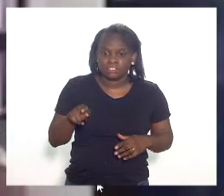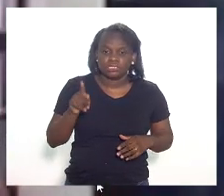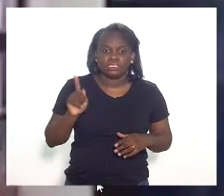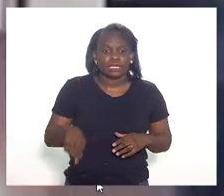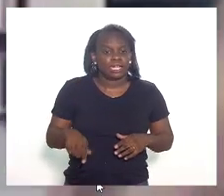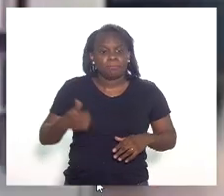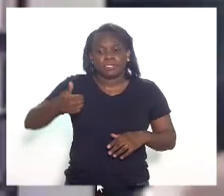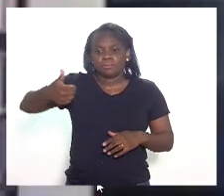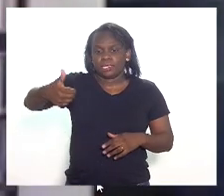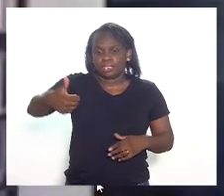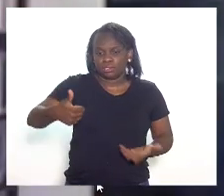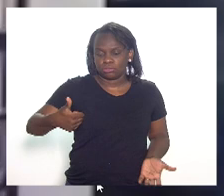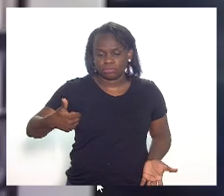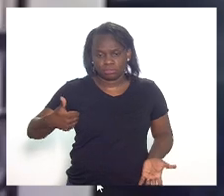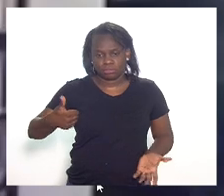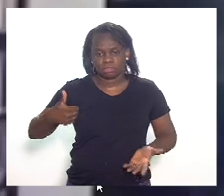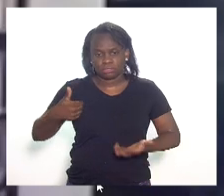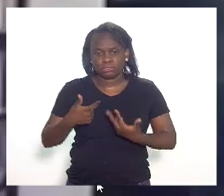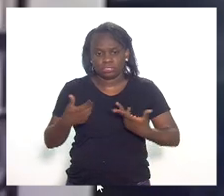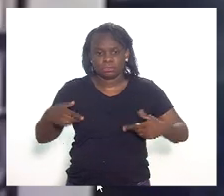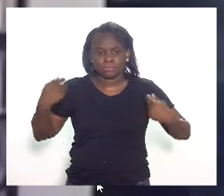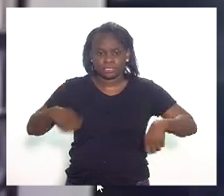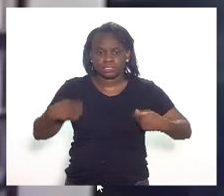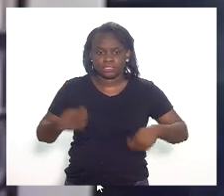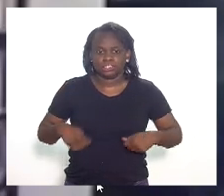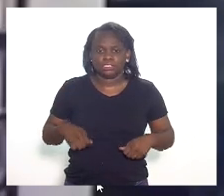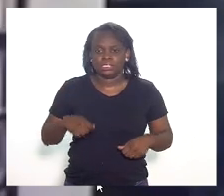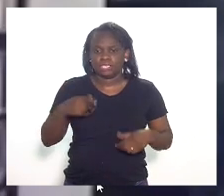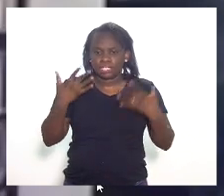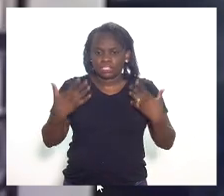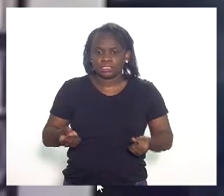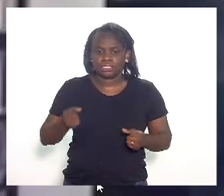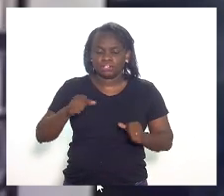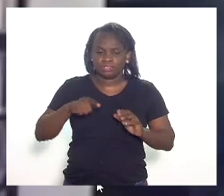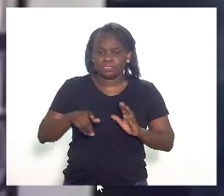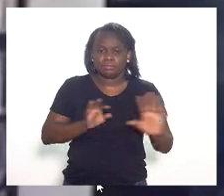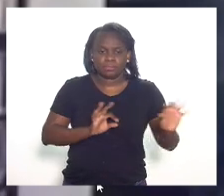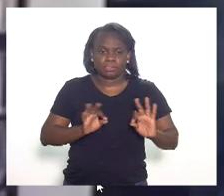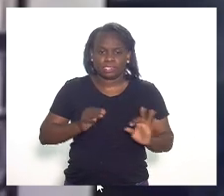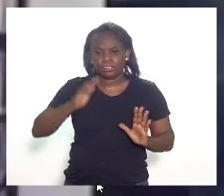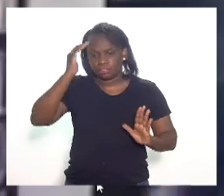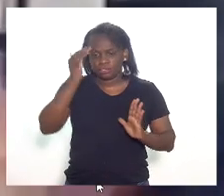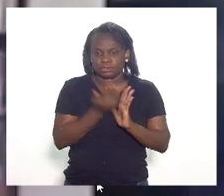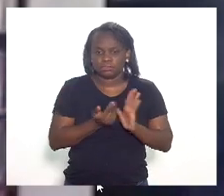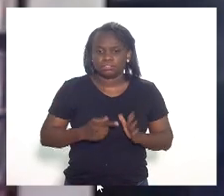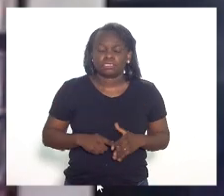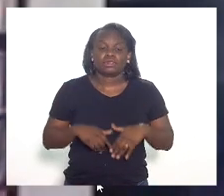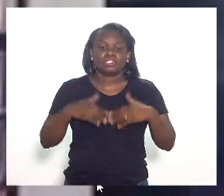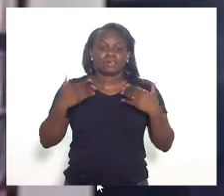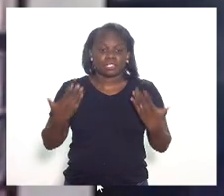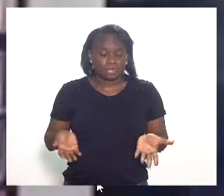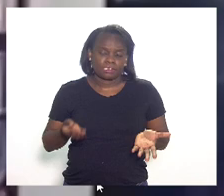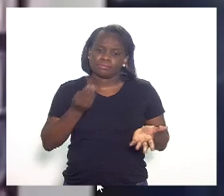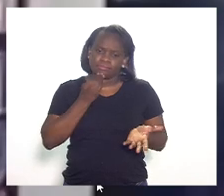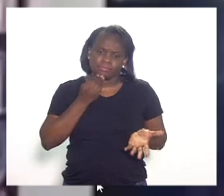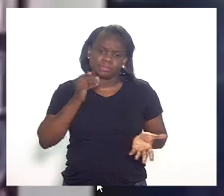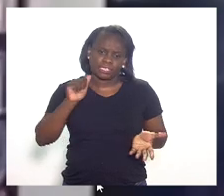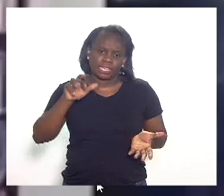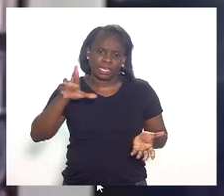em primeiro lugar a coisa que deva ser adotada como providência. É claro